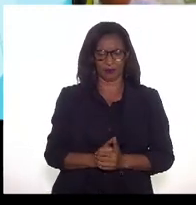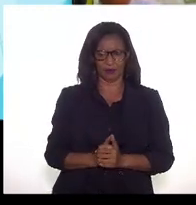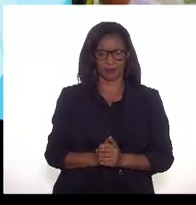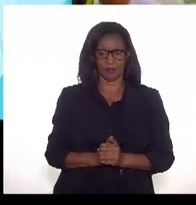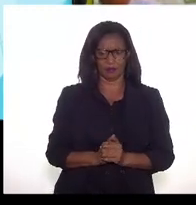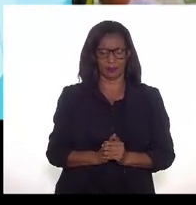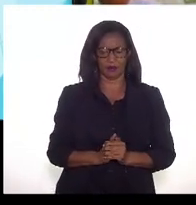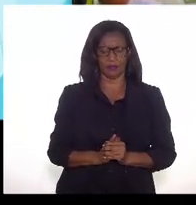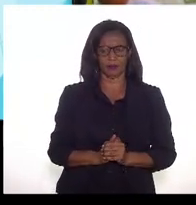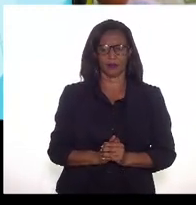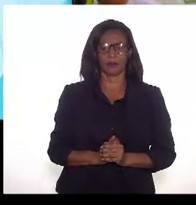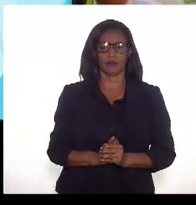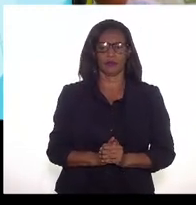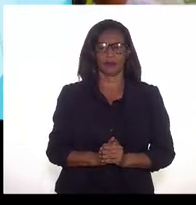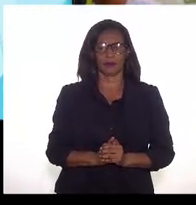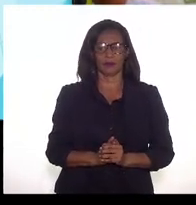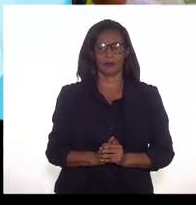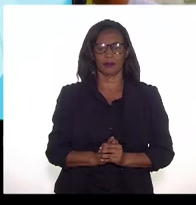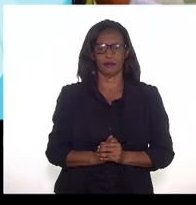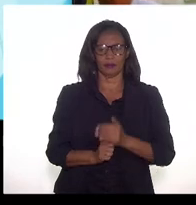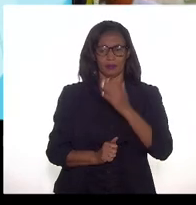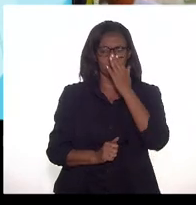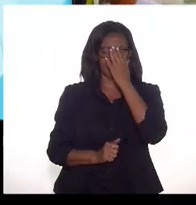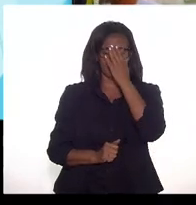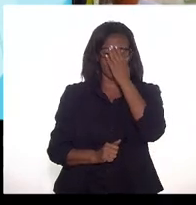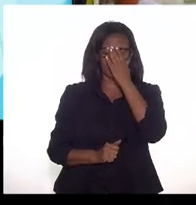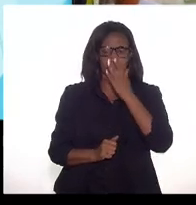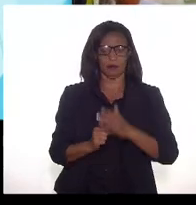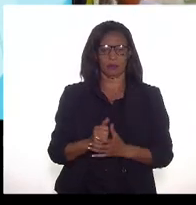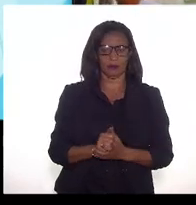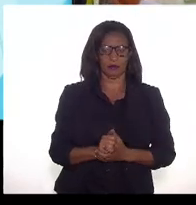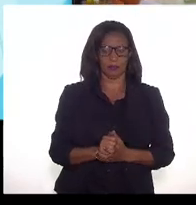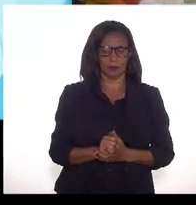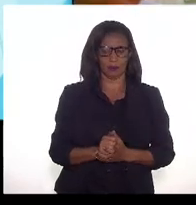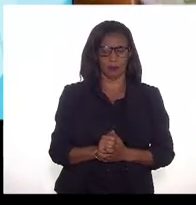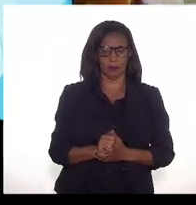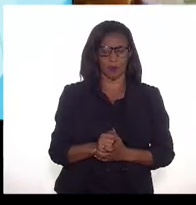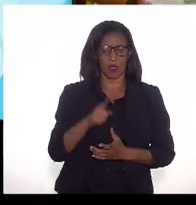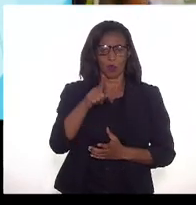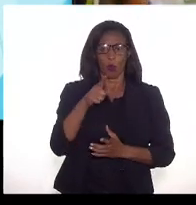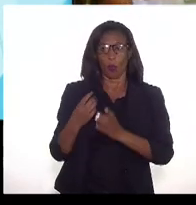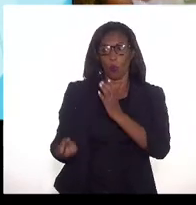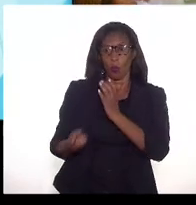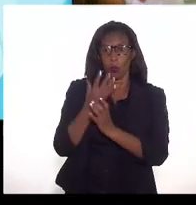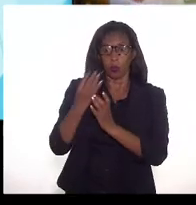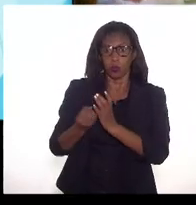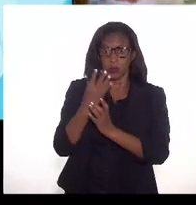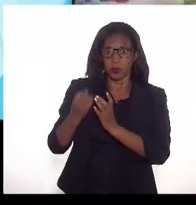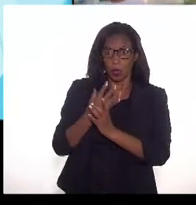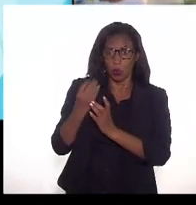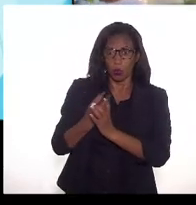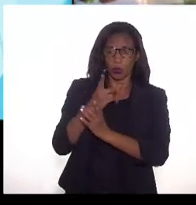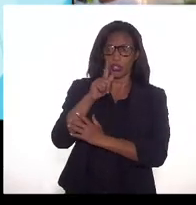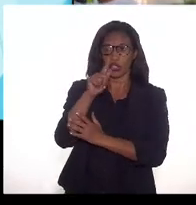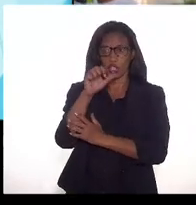Sim. Porque ele está mostrando uma produção de gás crescente,